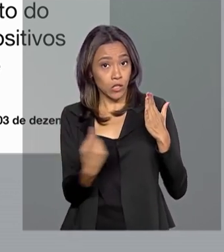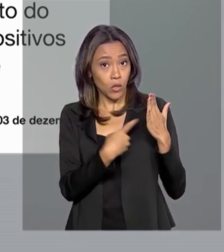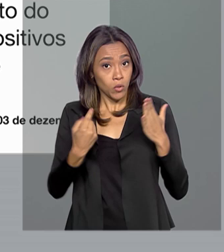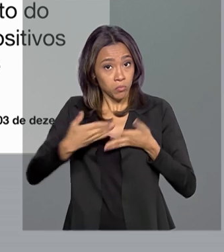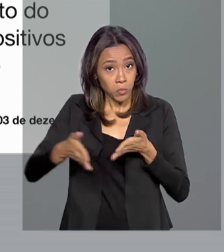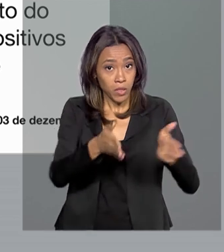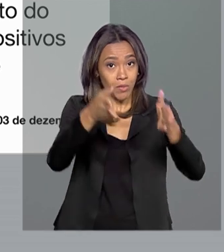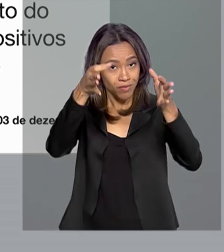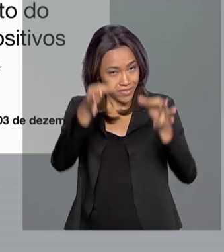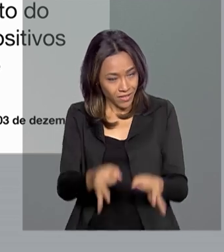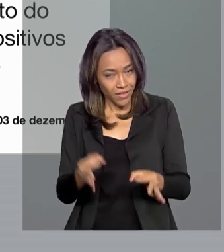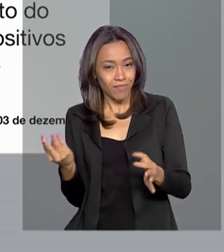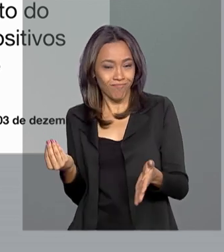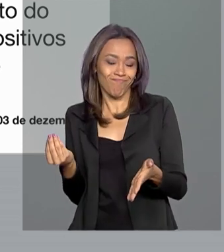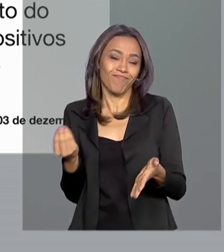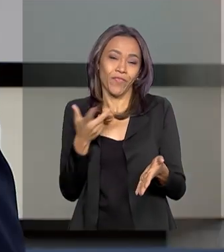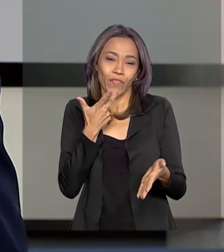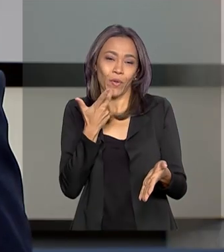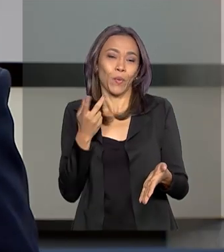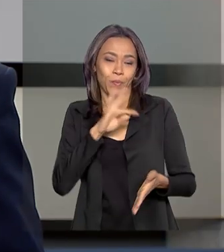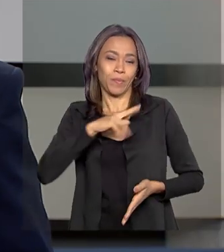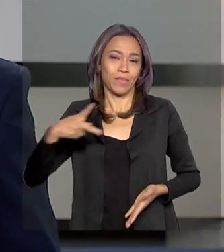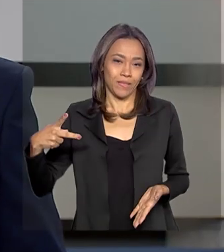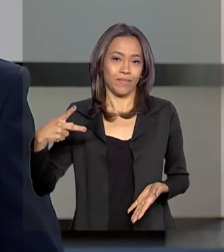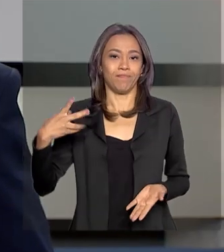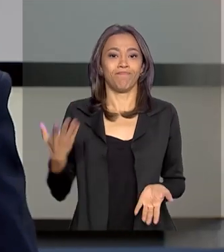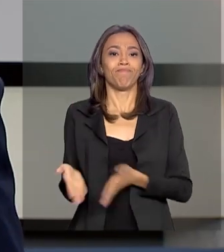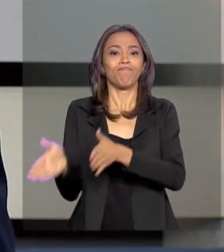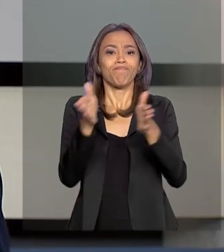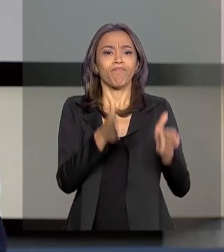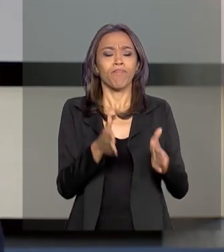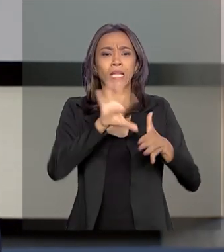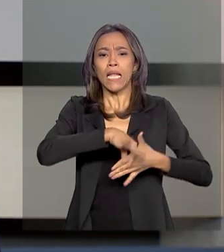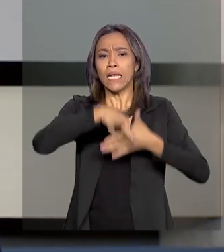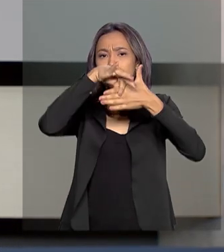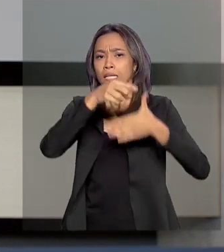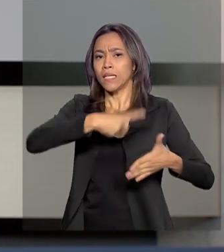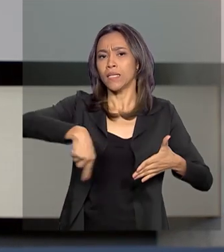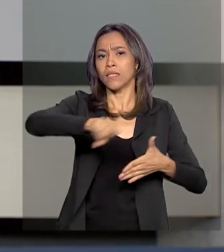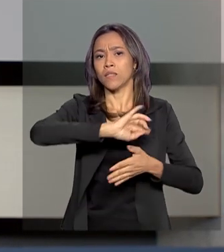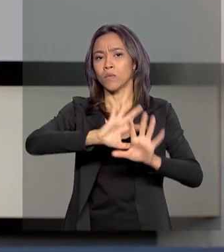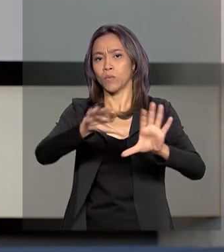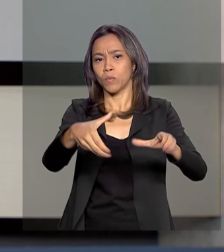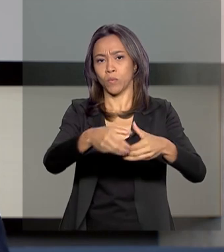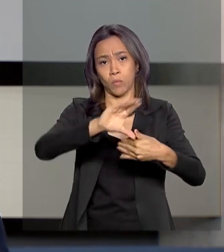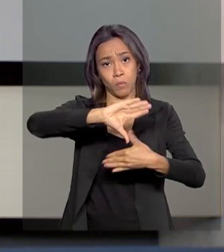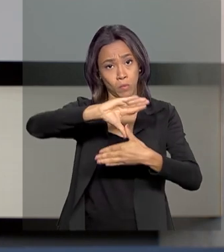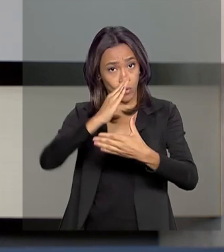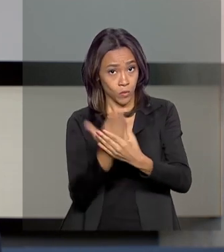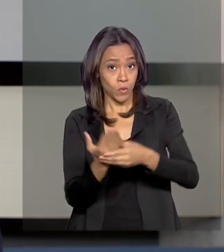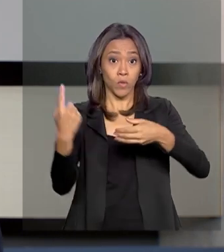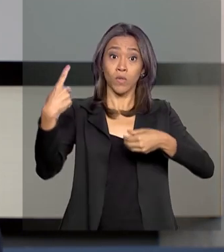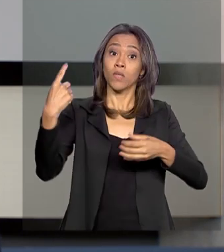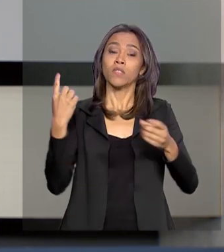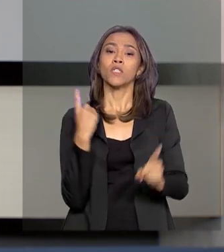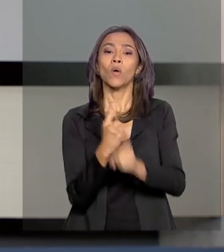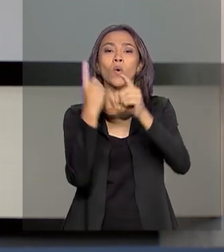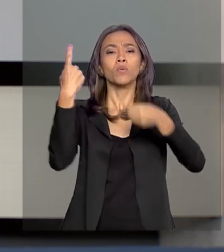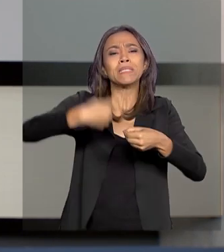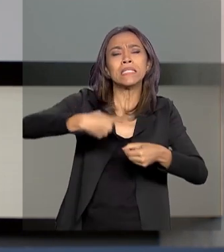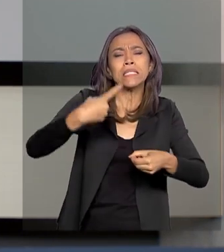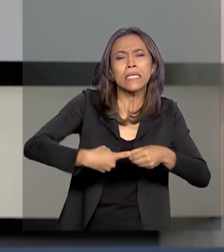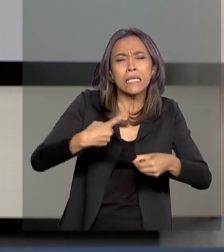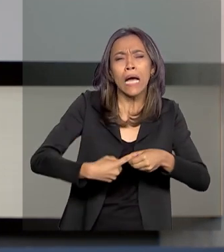finalizou o presidente. Líderes do Mercosul se reúnem esta semana em Bento Gonçalves, no Rio Grande do Sul,